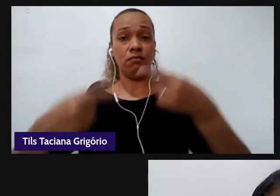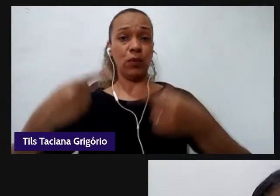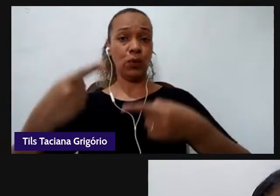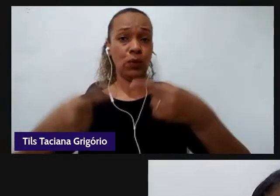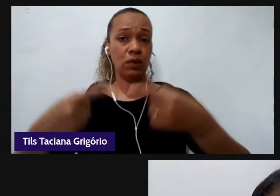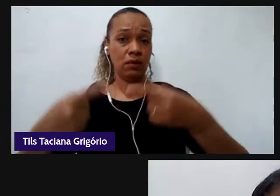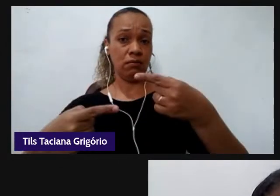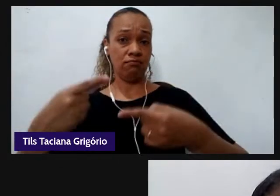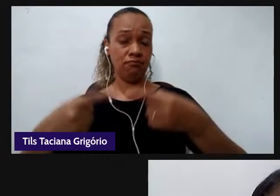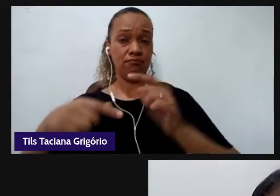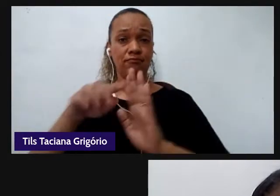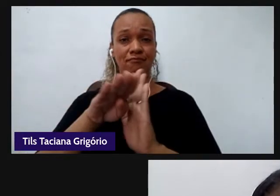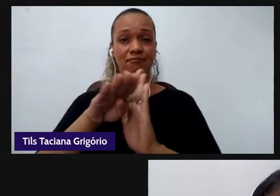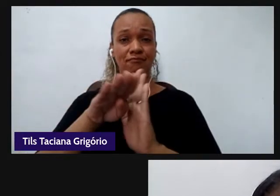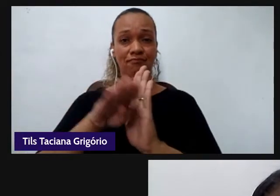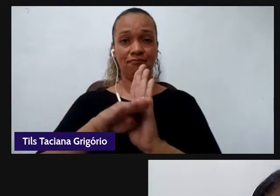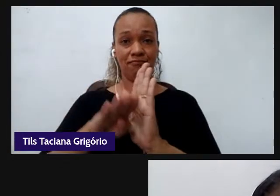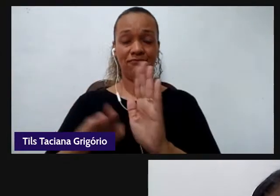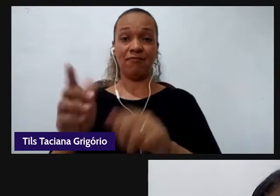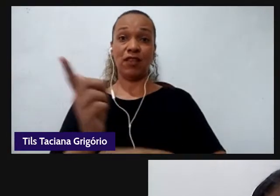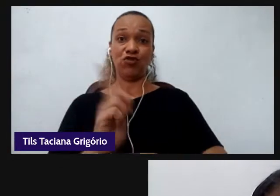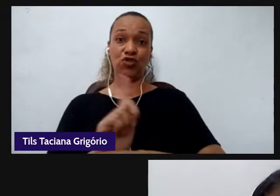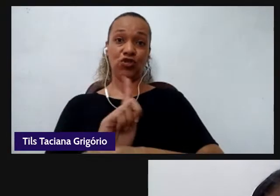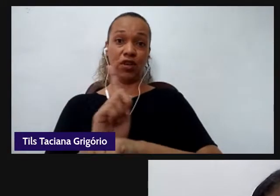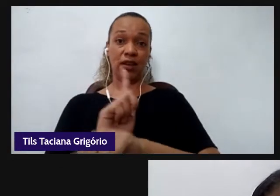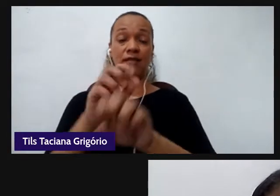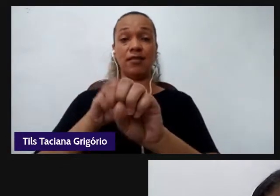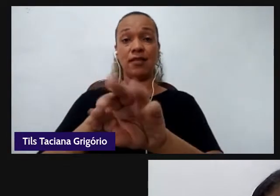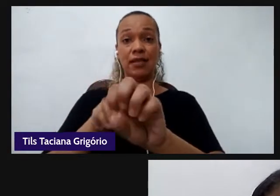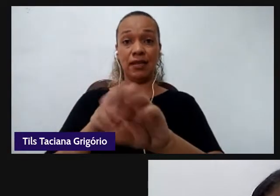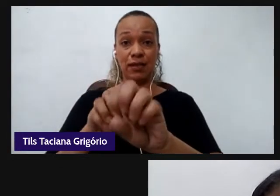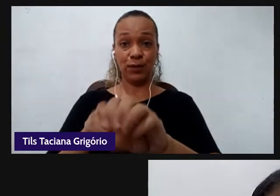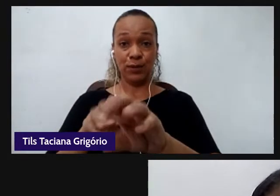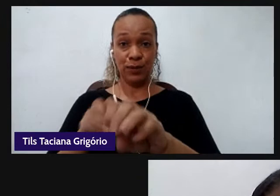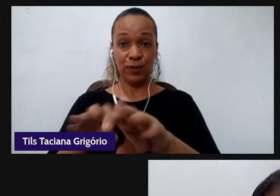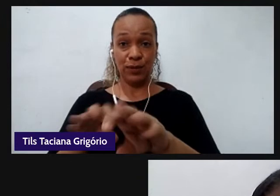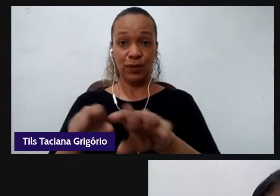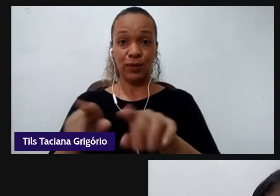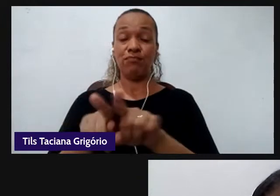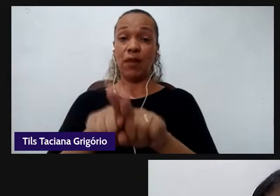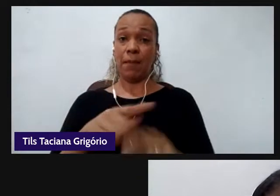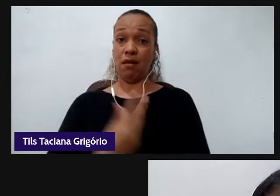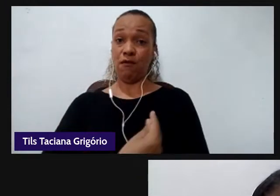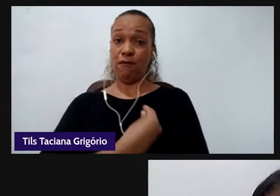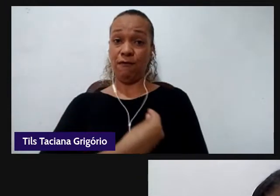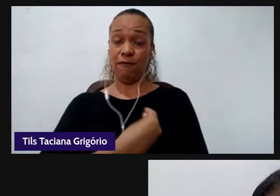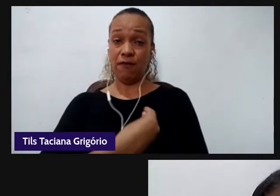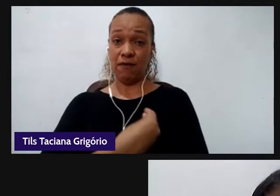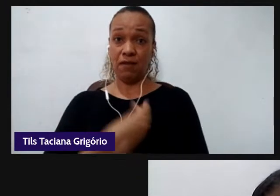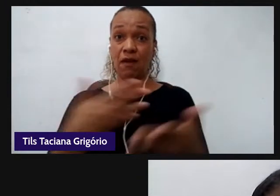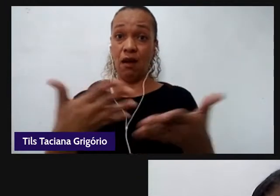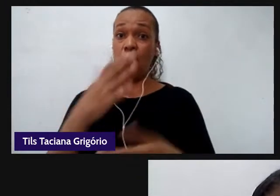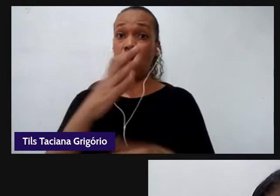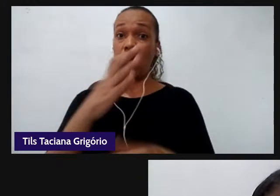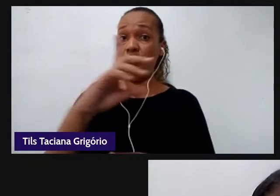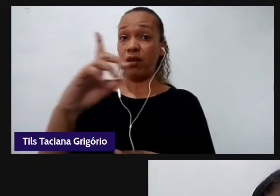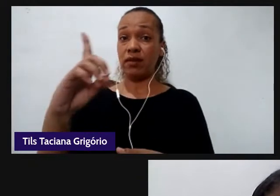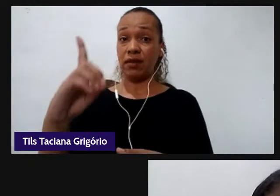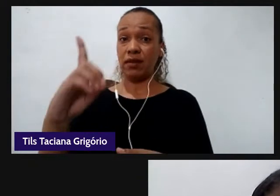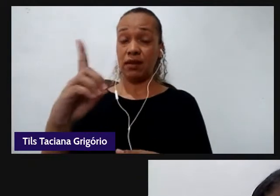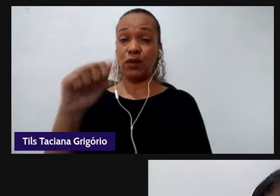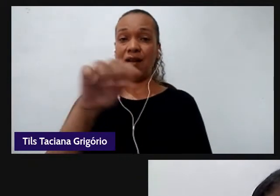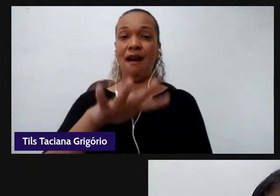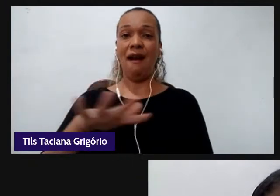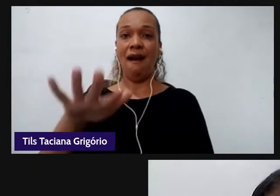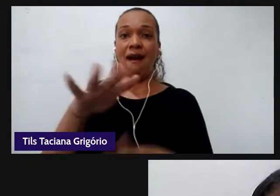FUSCAM de Gerente, da Gerência de Ensino Regular. Atualmente, ela atua como coordenadora da área de linguagens